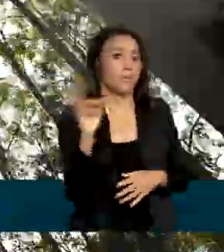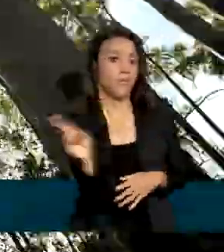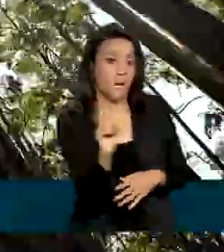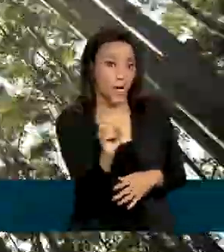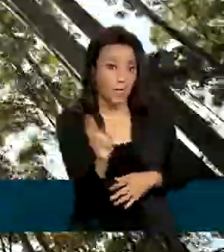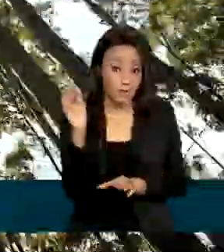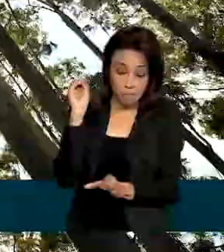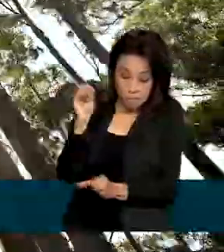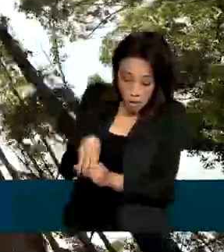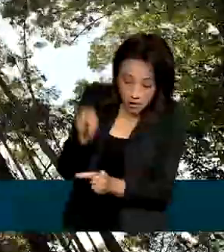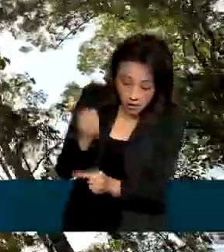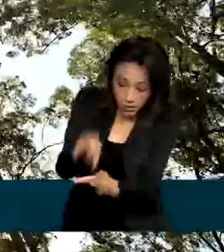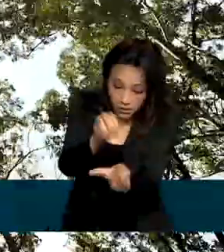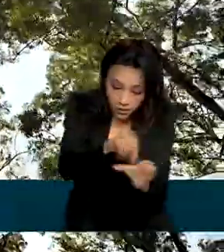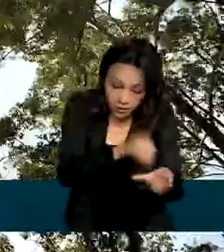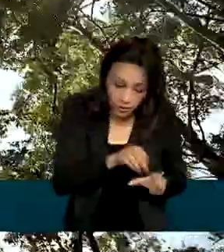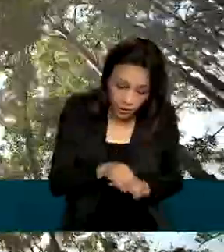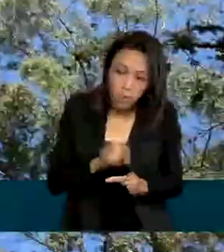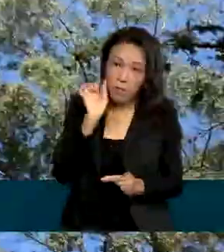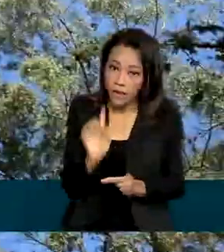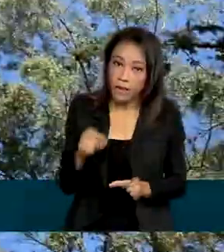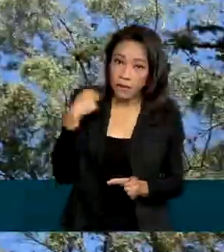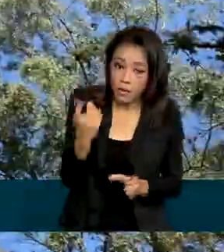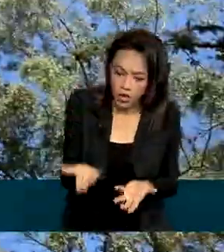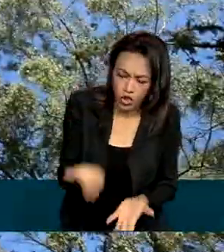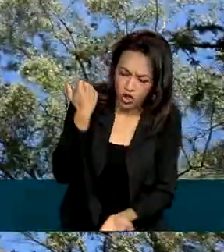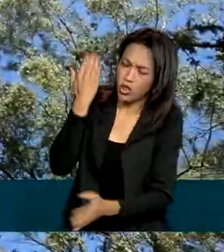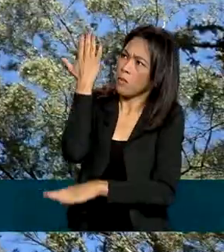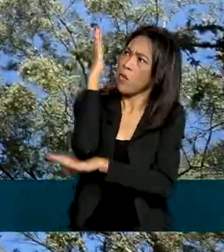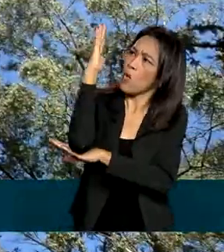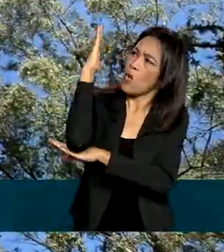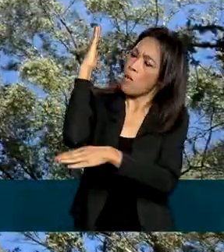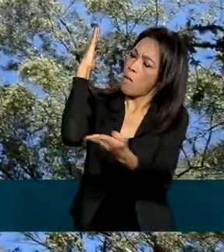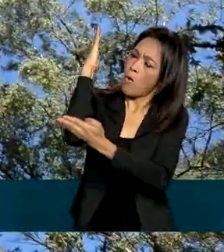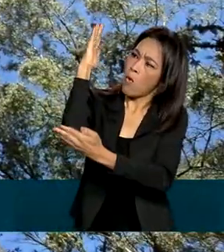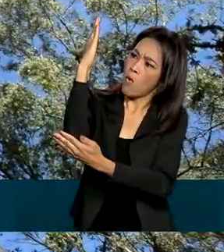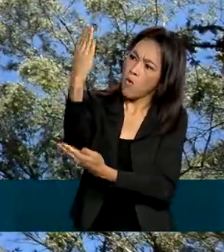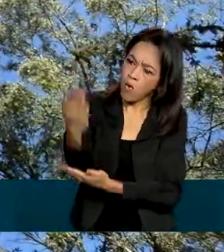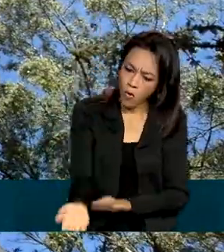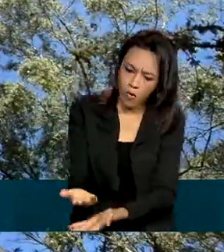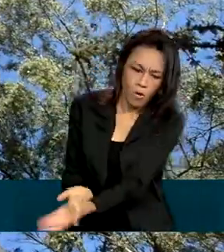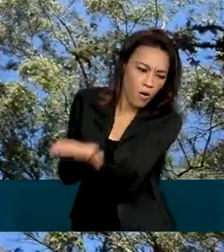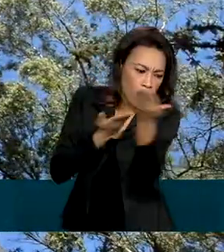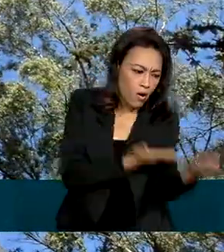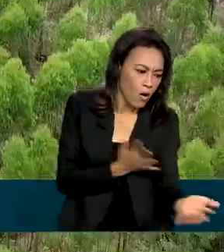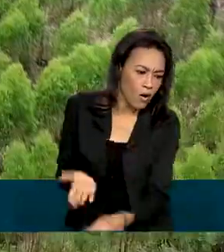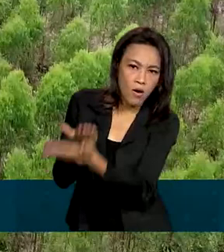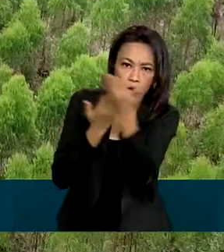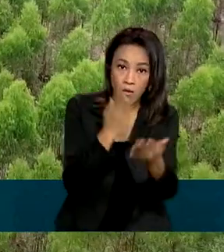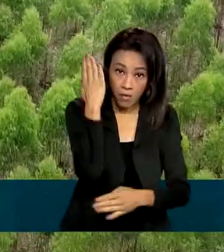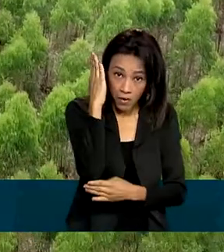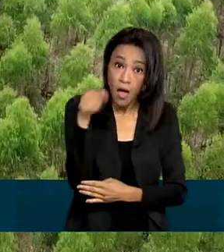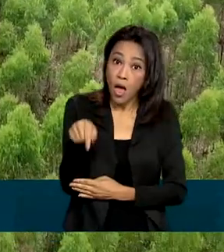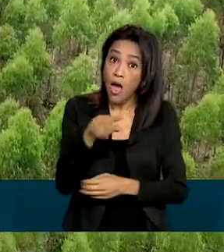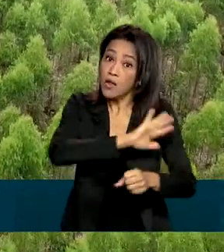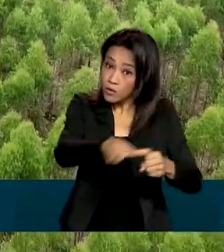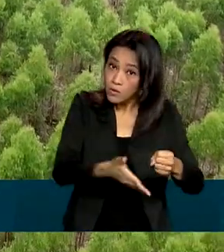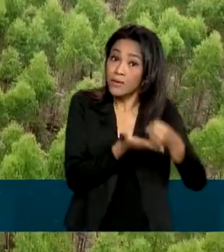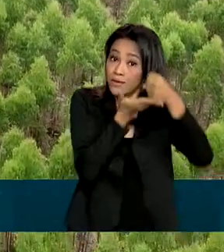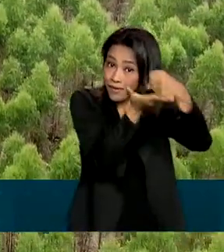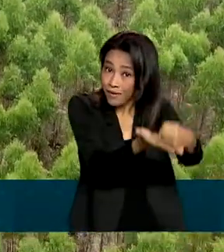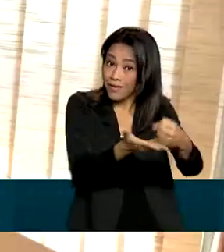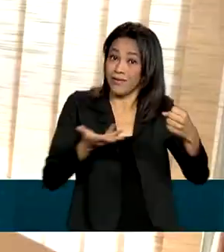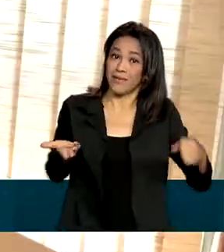Plantar exclusivamente para produzir madeira é mais sustentável que apenas extrair o produto que está na